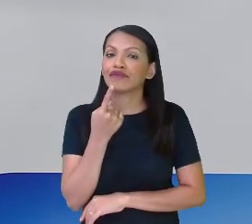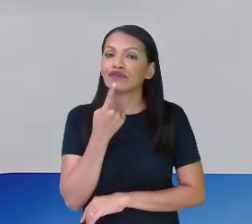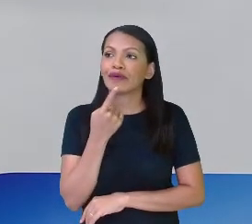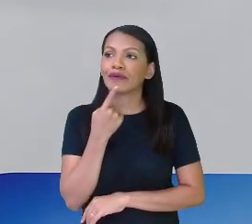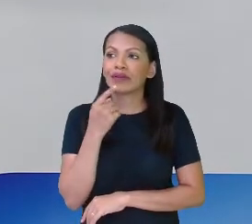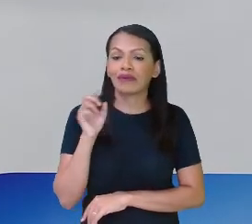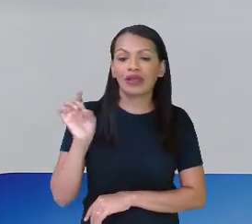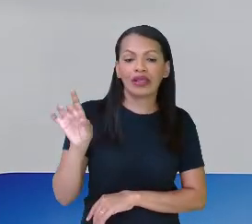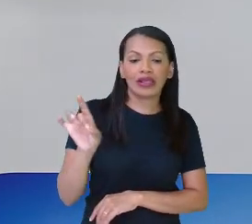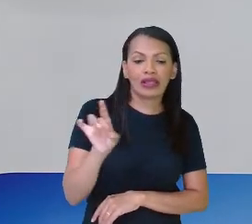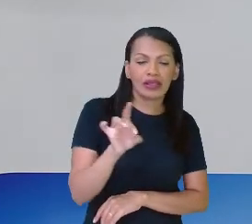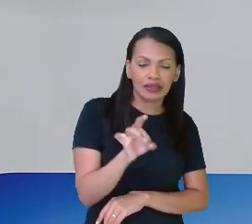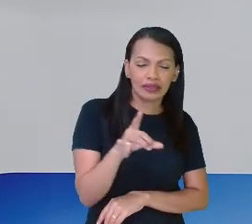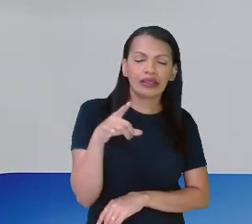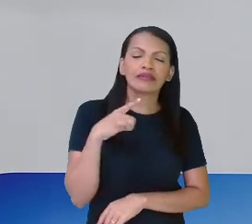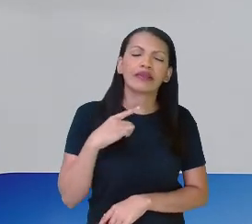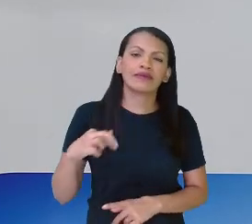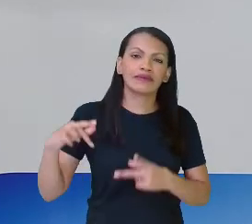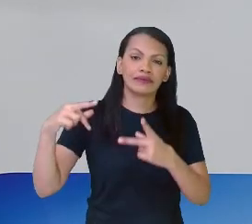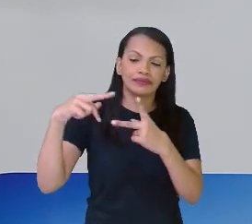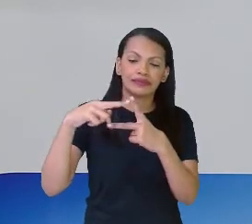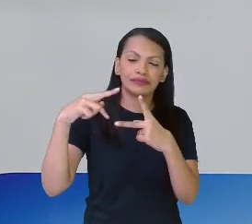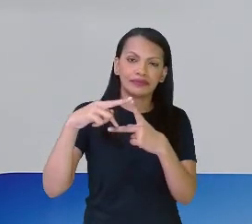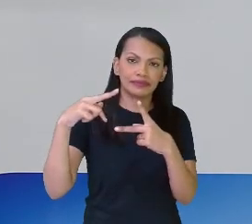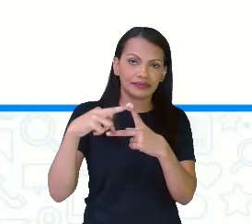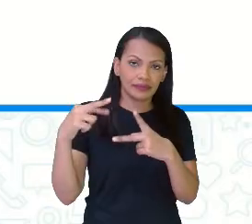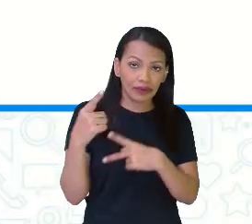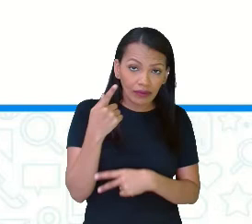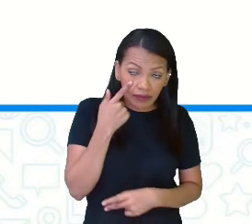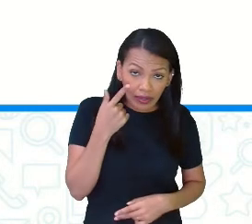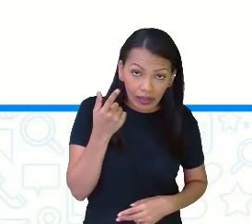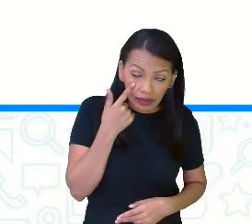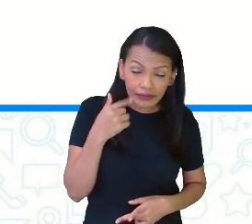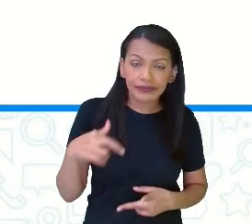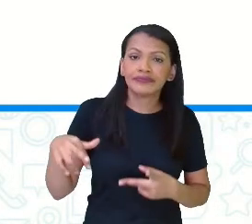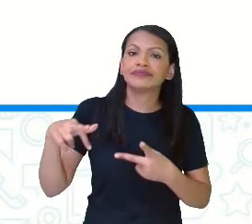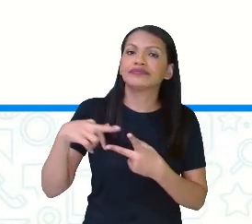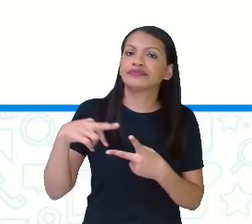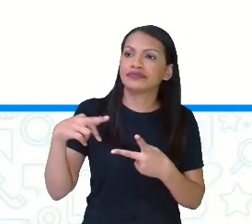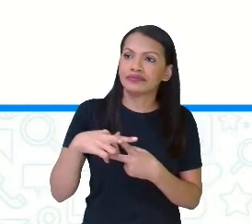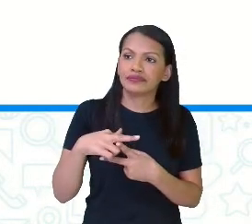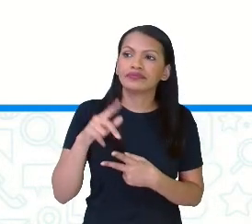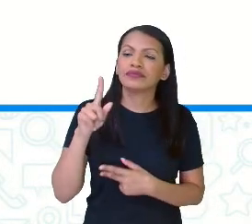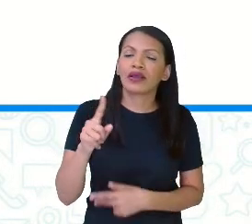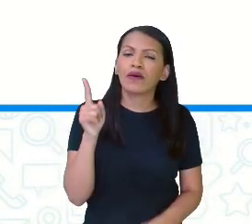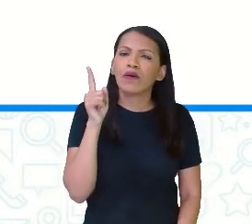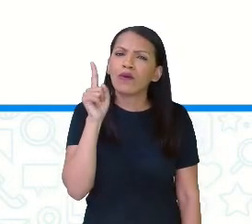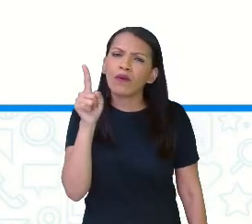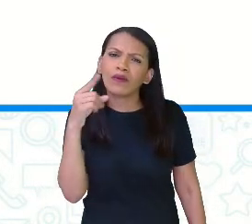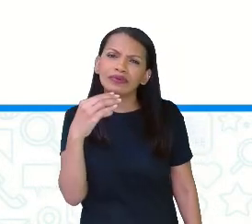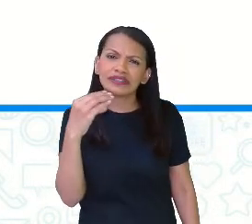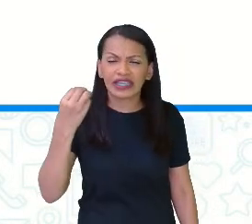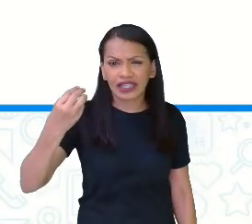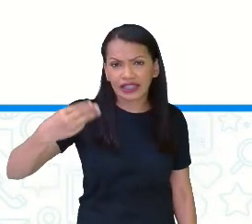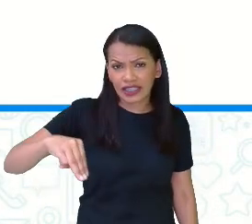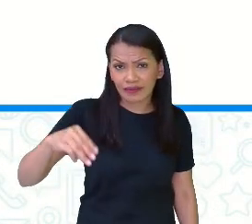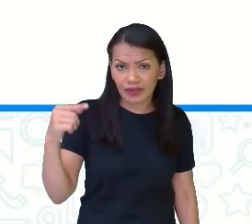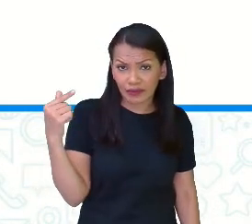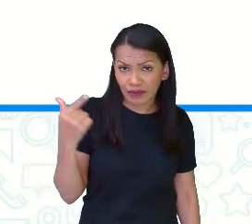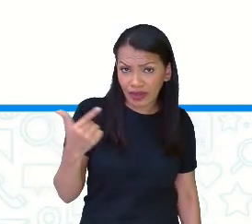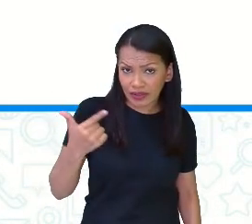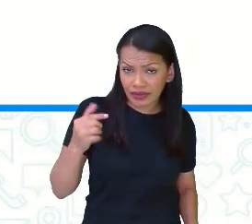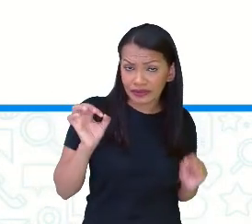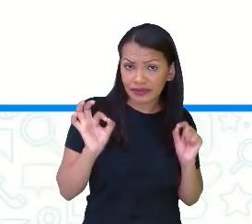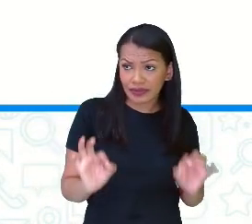Cada área, cada quadradinho deste que vocês estão vendo na área vai valer um centímetro quadrado.